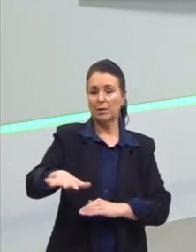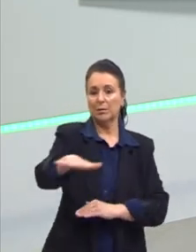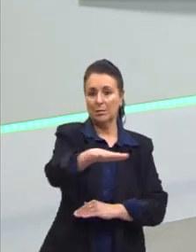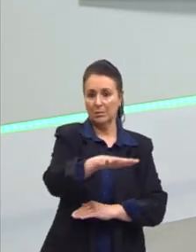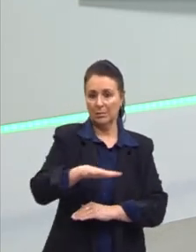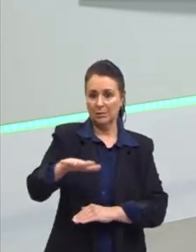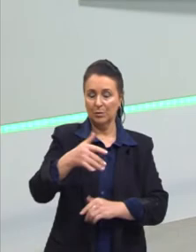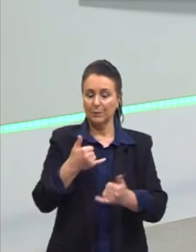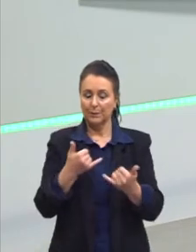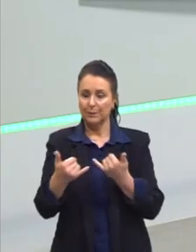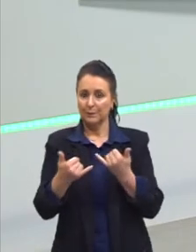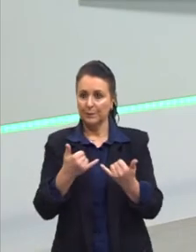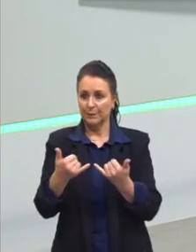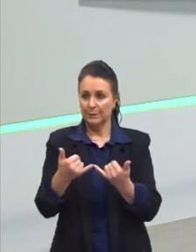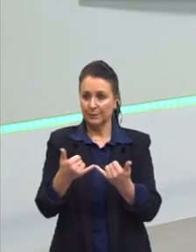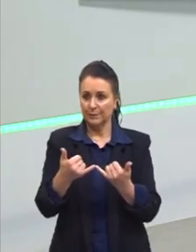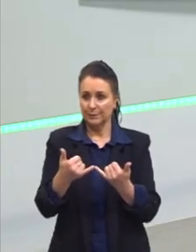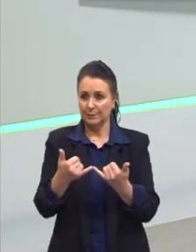Aqui, por exemplo,